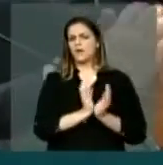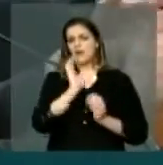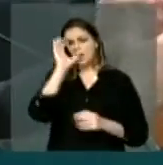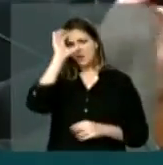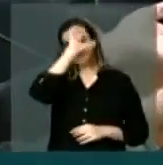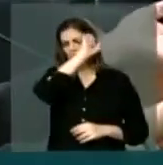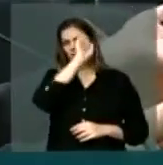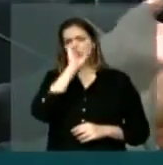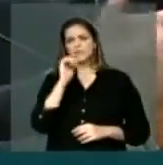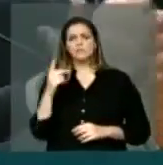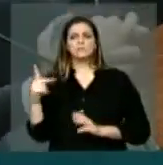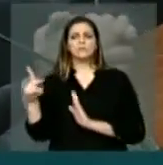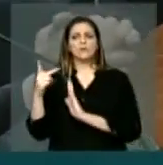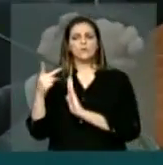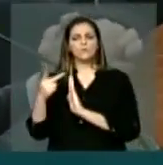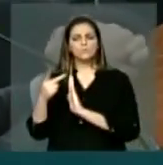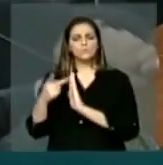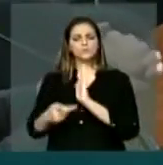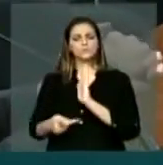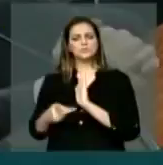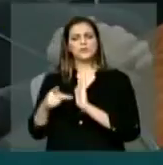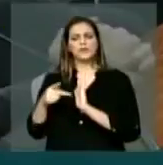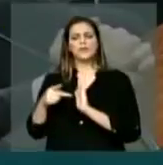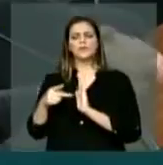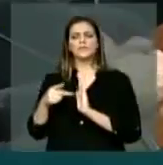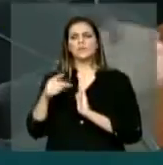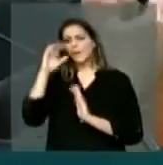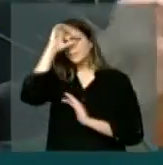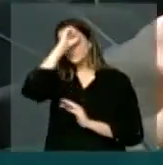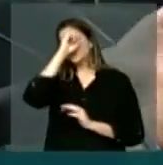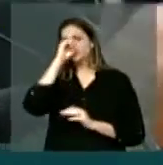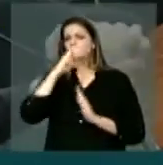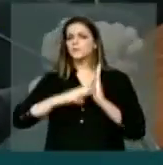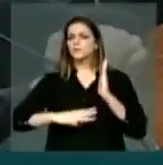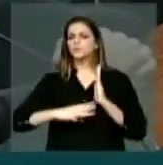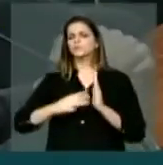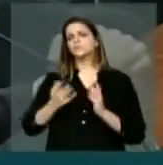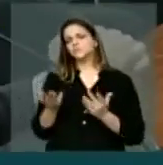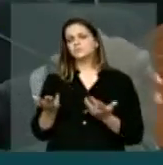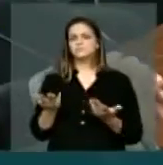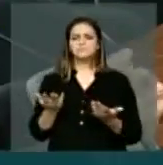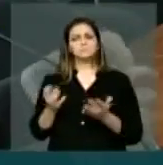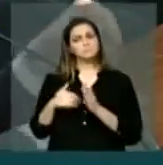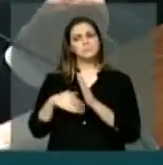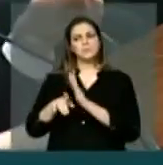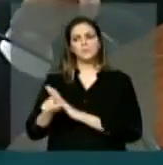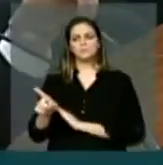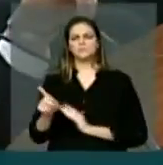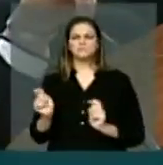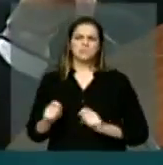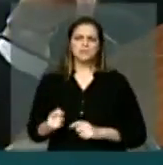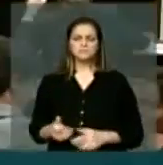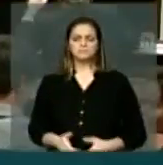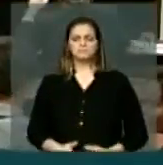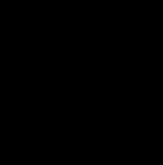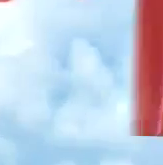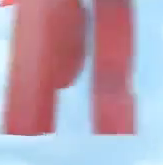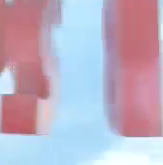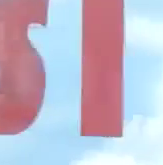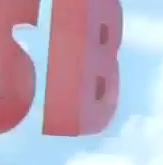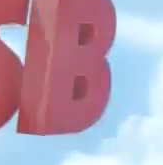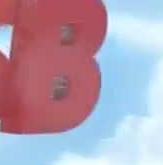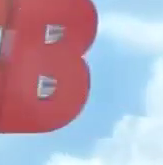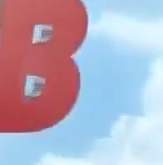como monitor, trabalhar. Não sei se isso seria possível, era a pergunta que eu gostaria de fazer à Vossa Excelência. Obrigado.